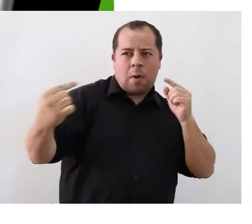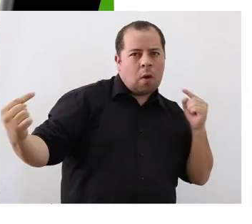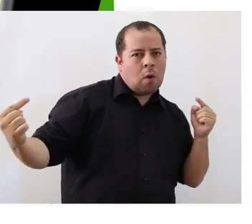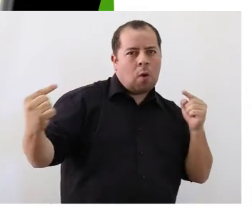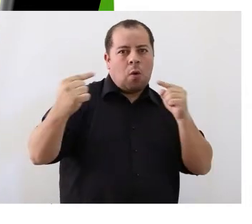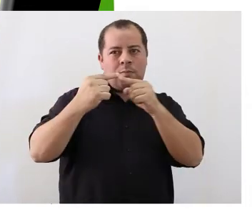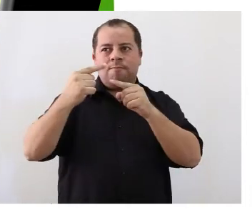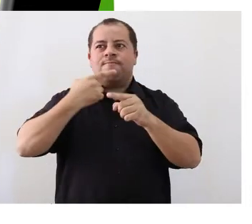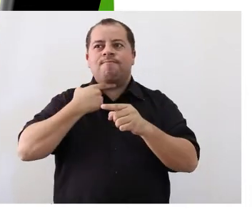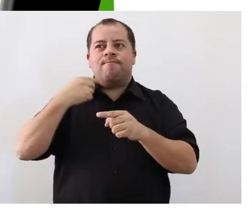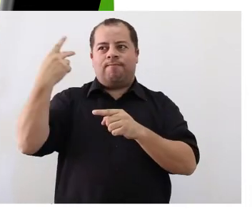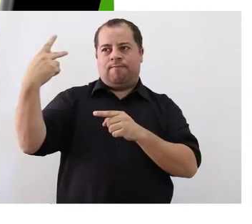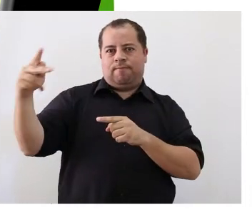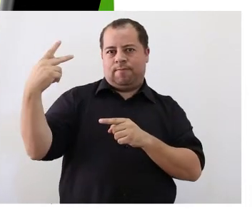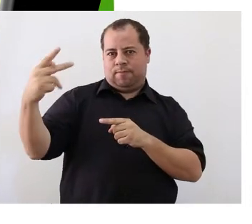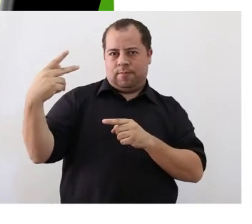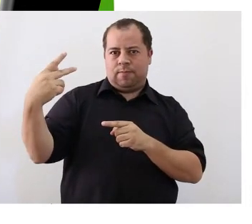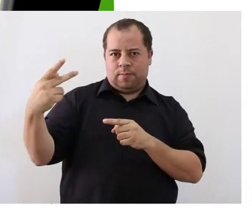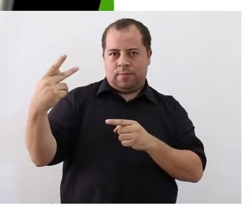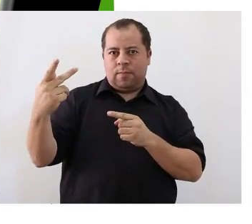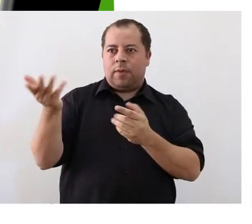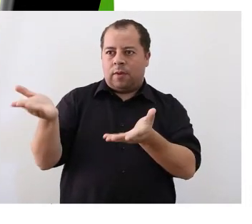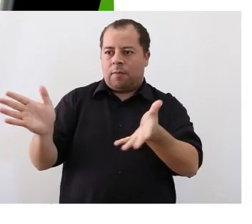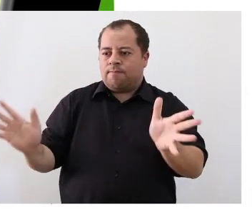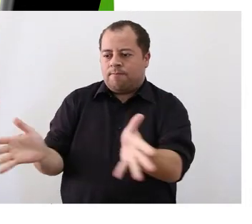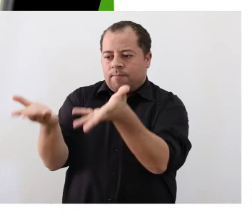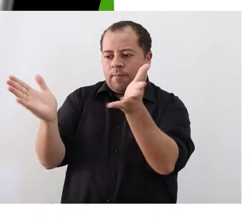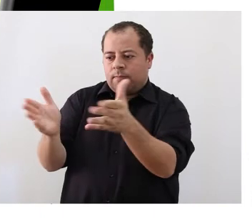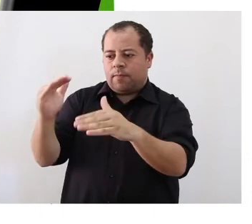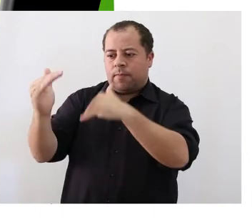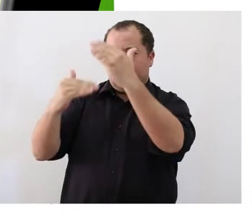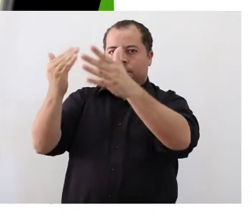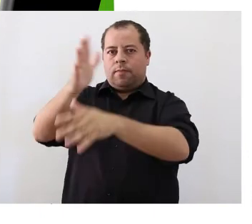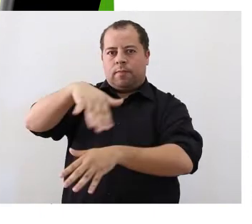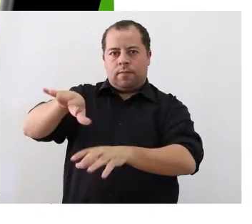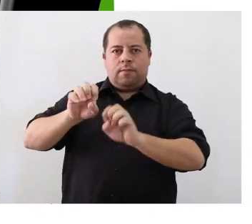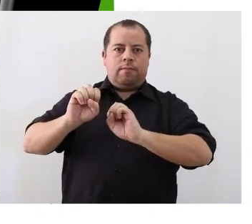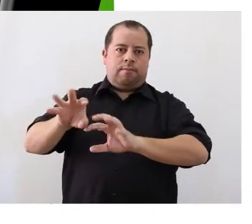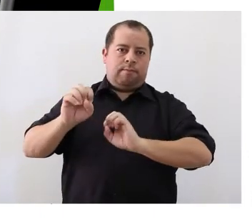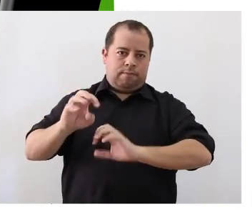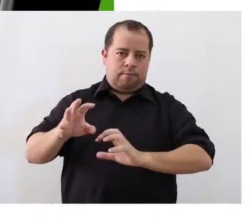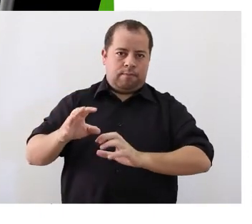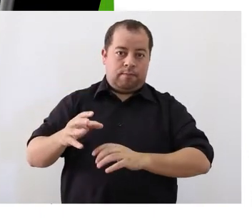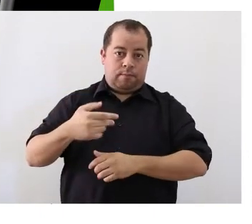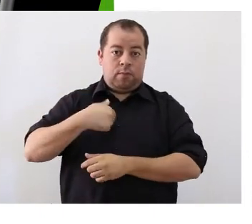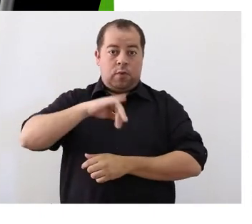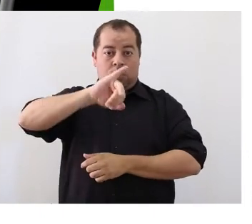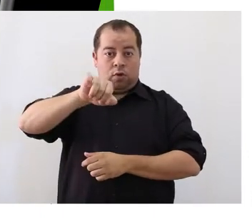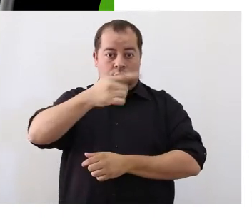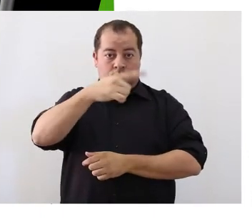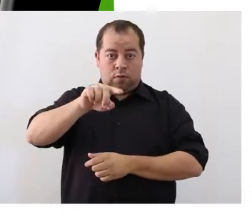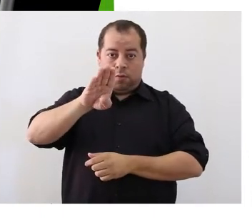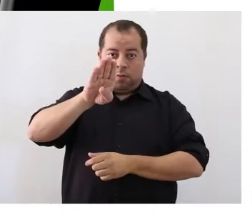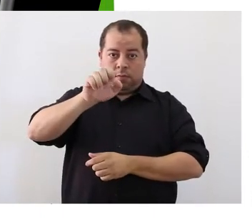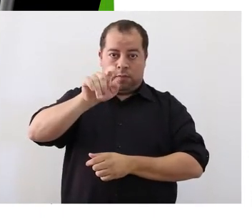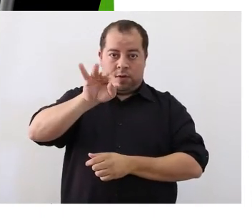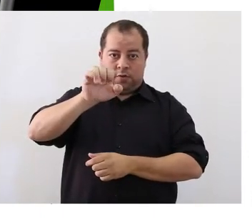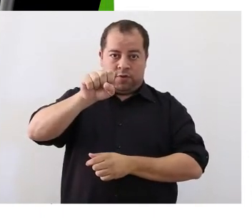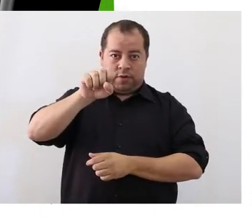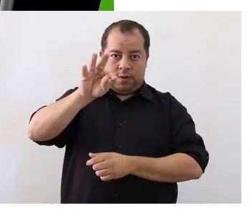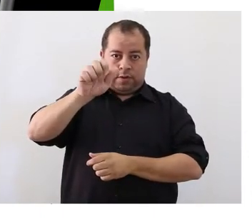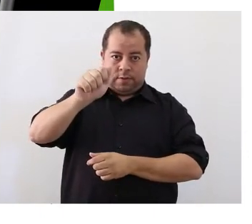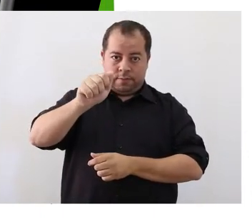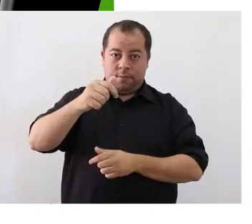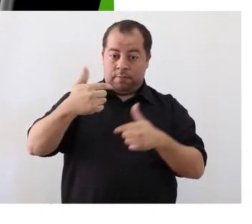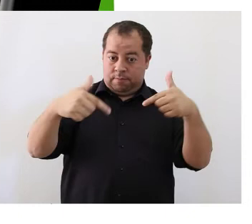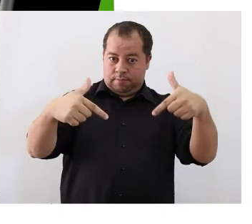refletir esse desejo da sociedade, que é se desenvolver através da educação. Meu nome é João Batista Correia, sou técnico